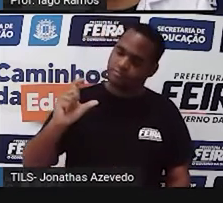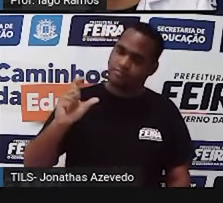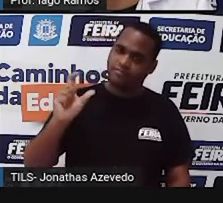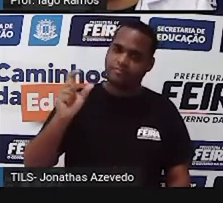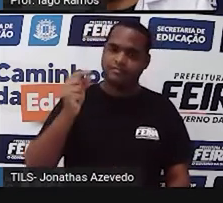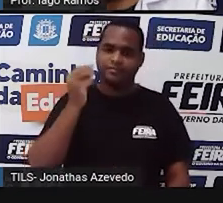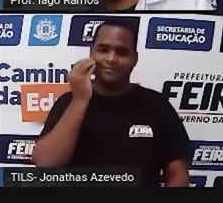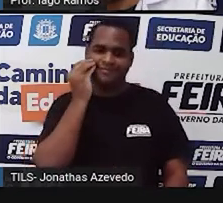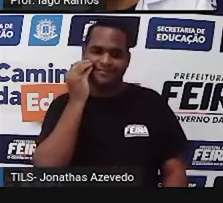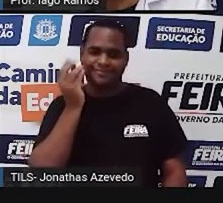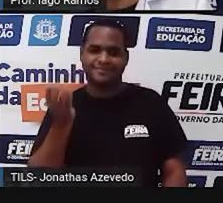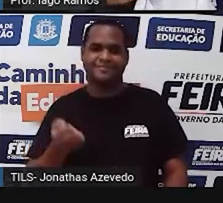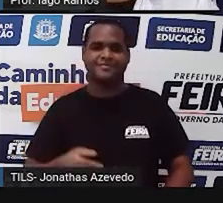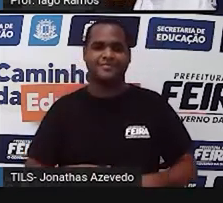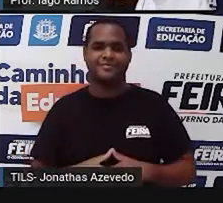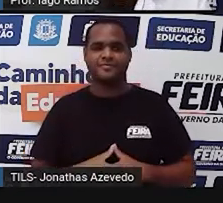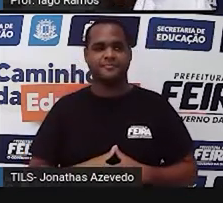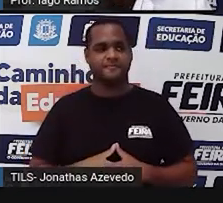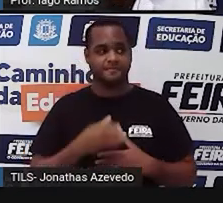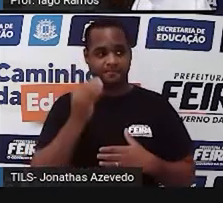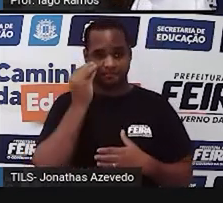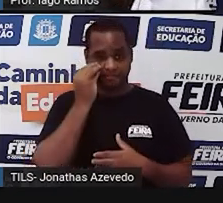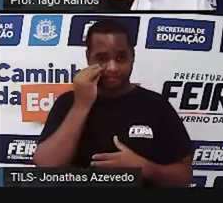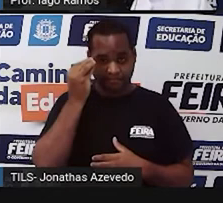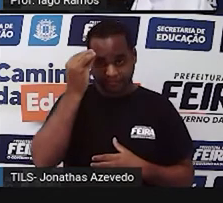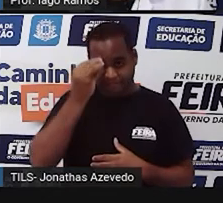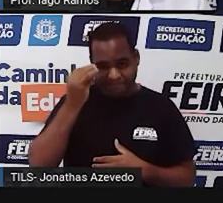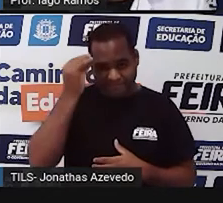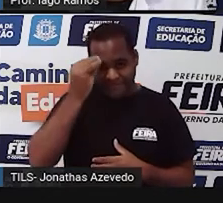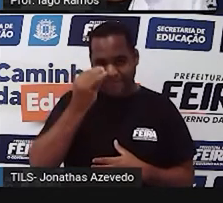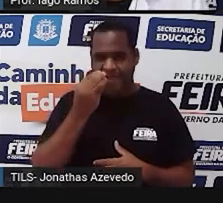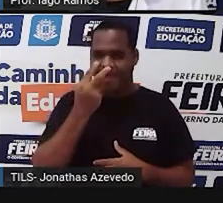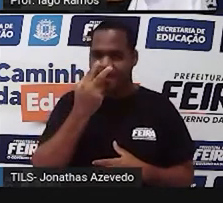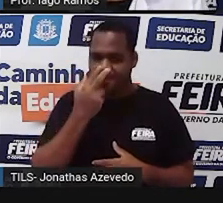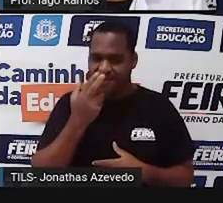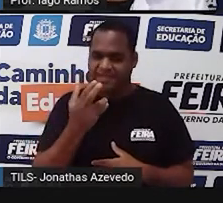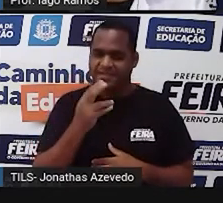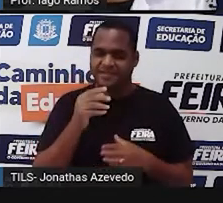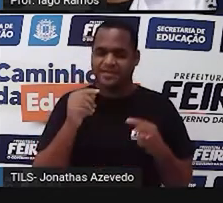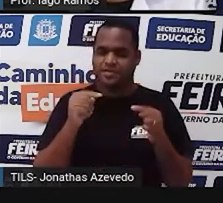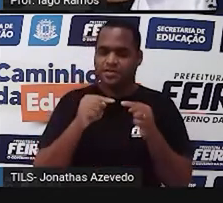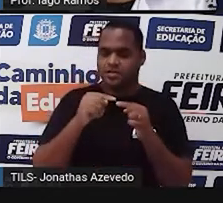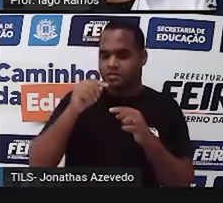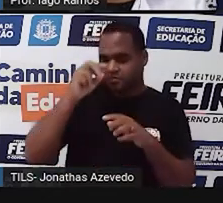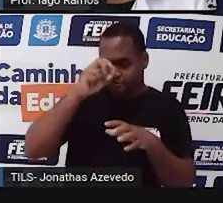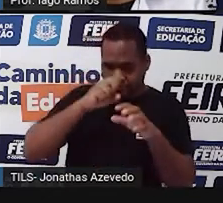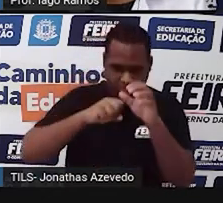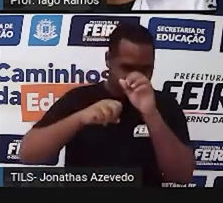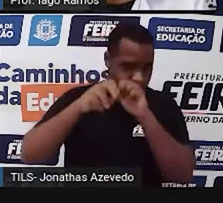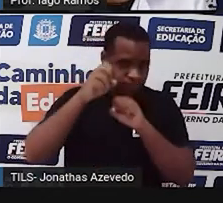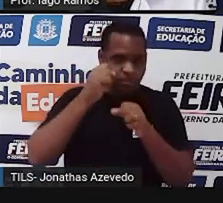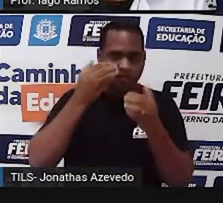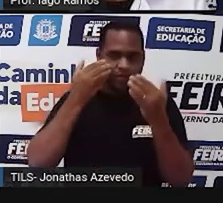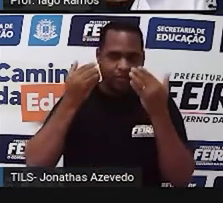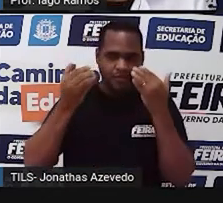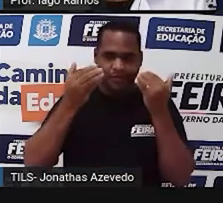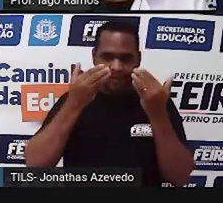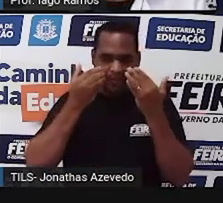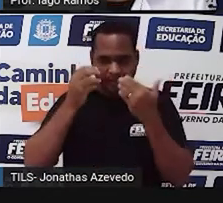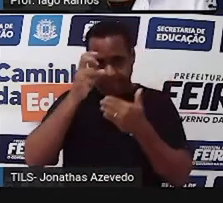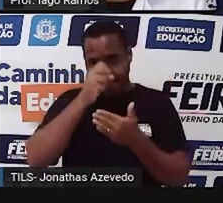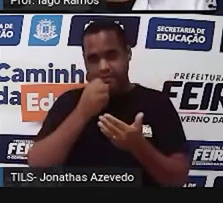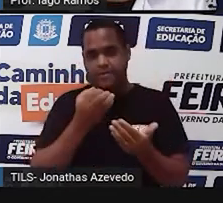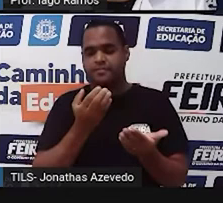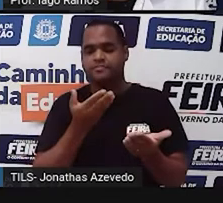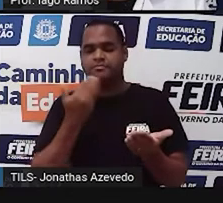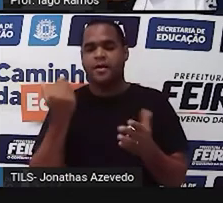um experimento, tá? E é uma experiência bem simples, para a gente compreender melhor como é que funciona a balança